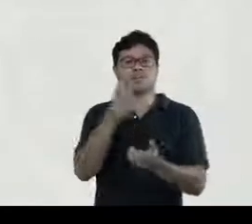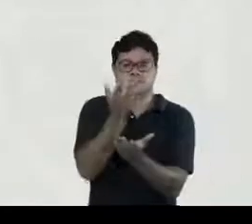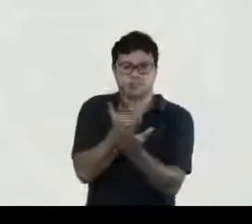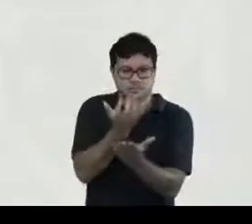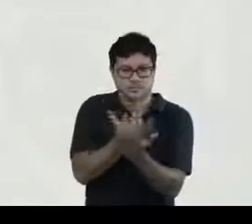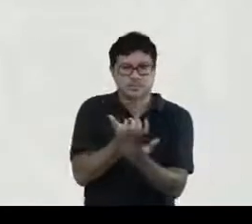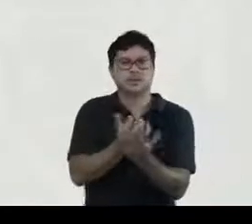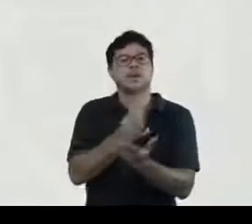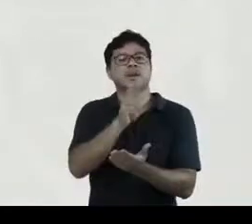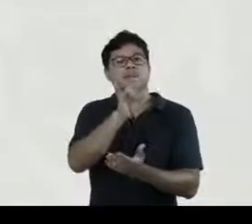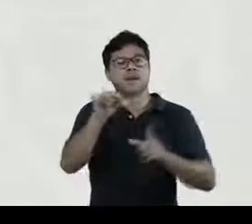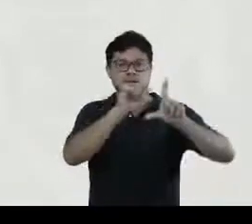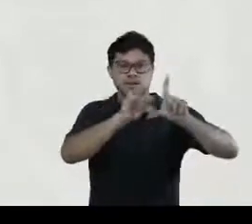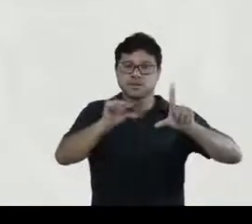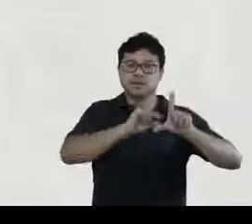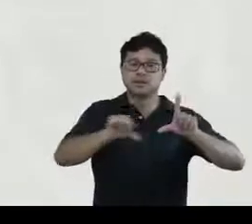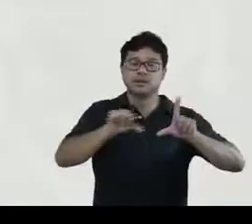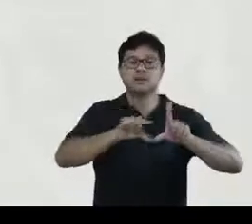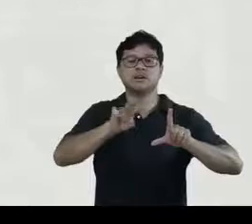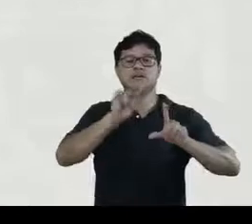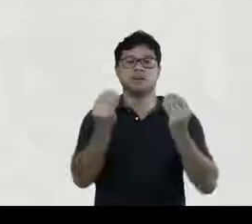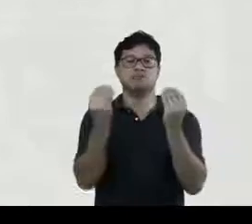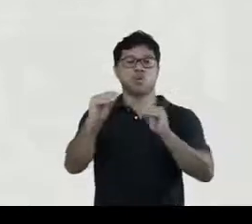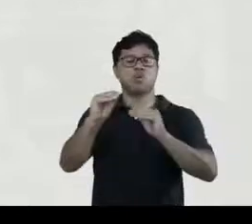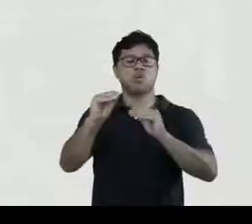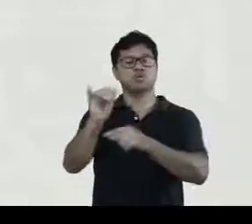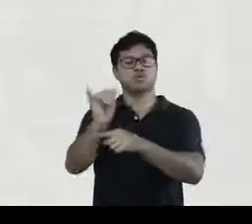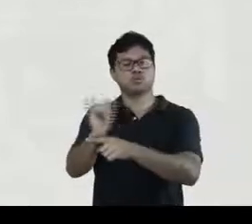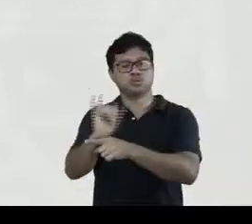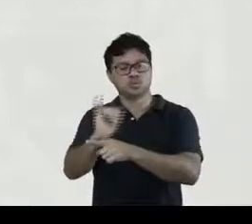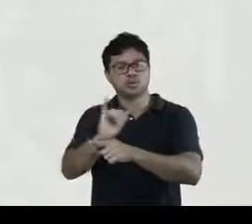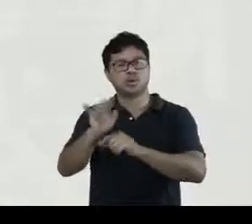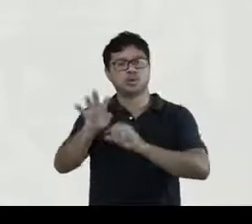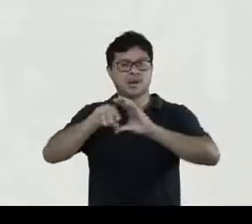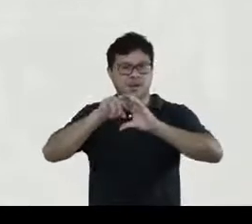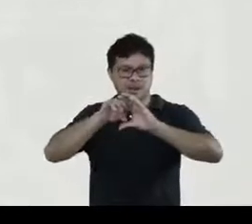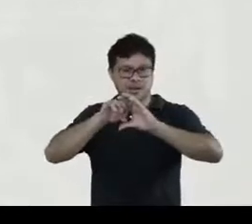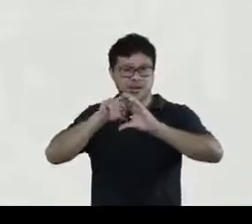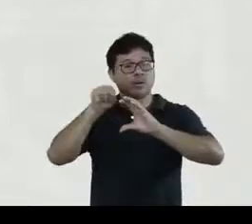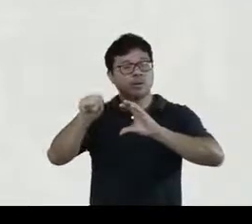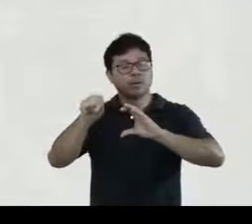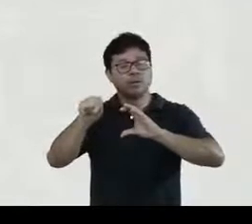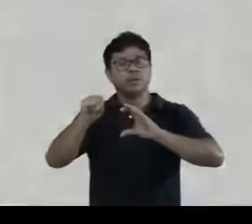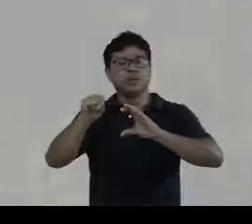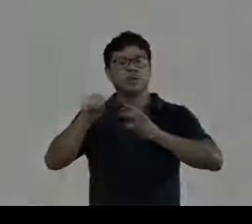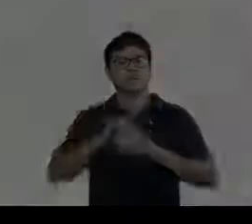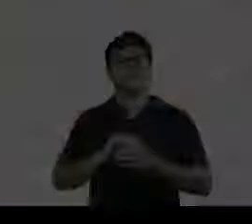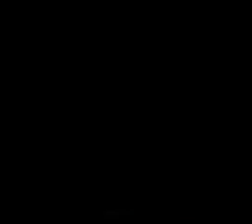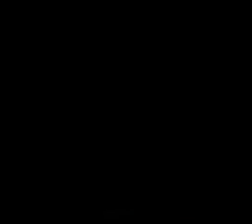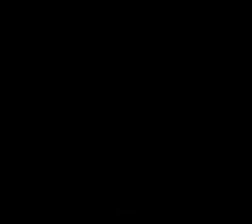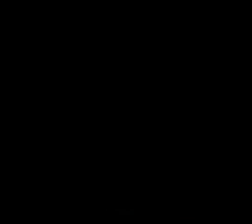gravadas e vão ser legendadas para ficarem disponíveis posteriormente aqui nesse mesmo canal e aí e aí aí